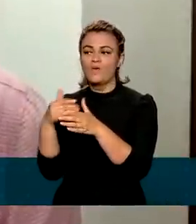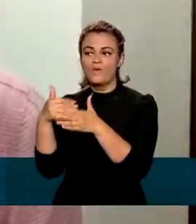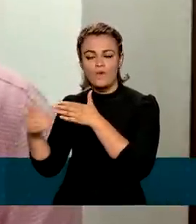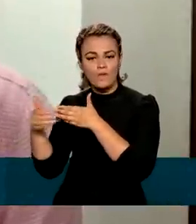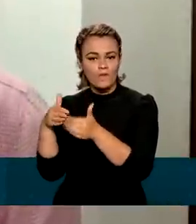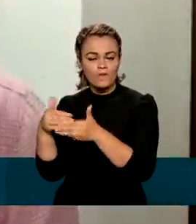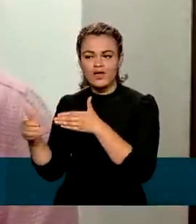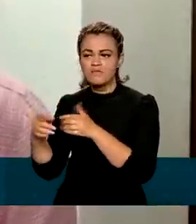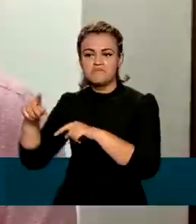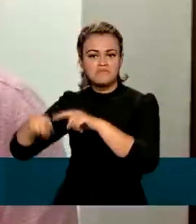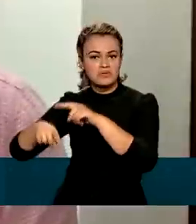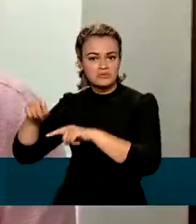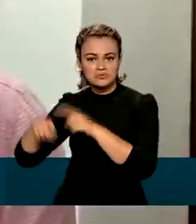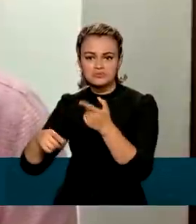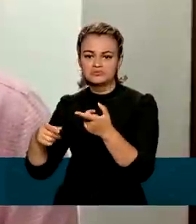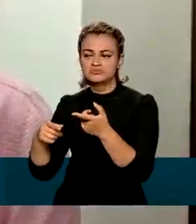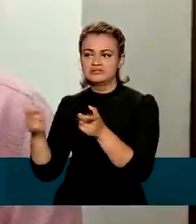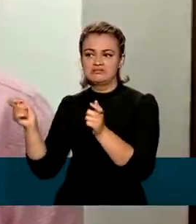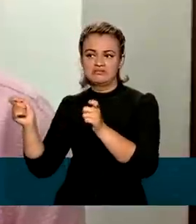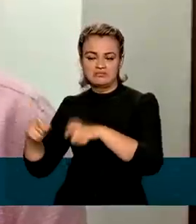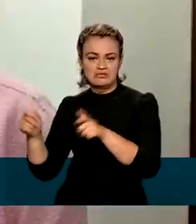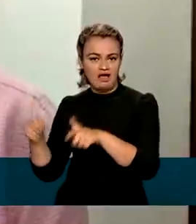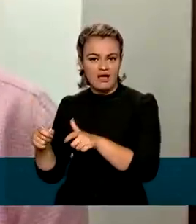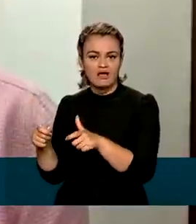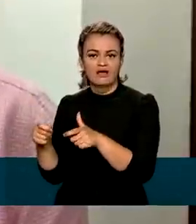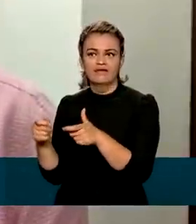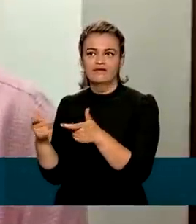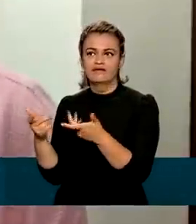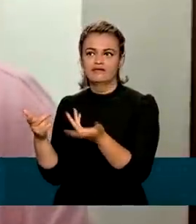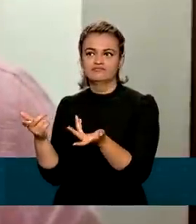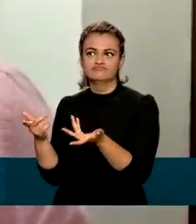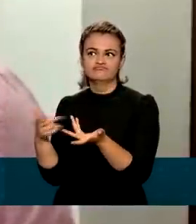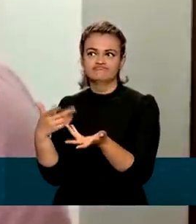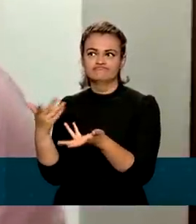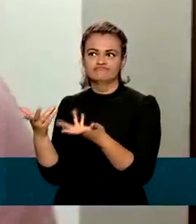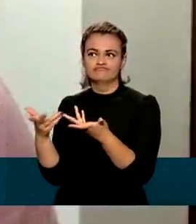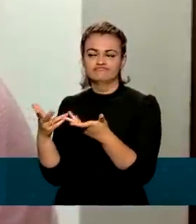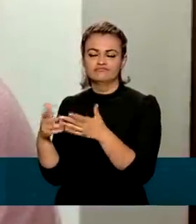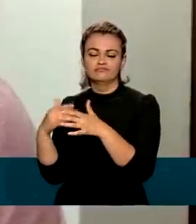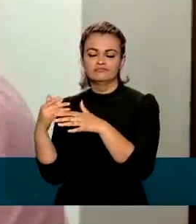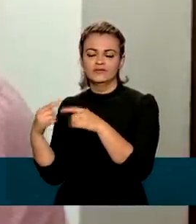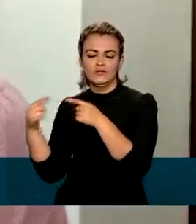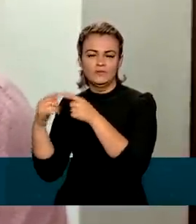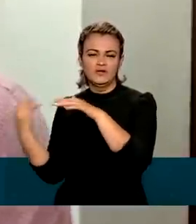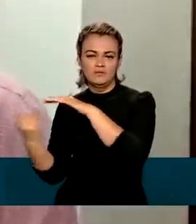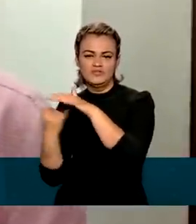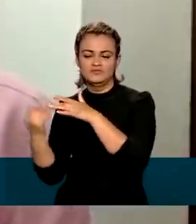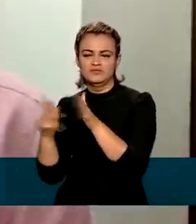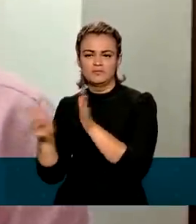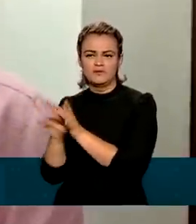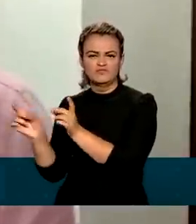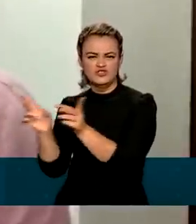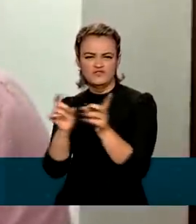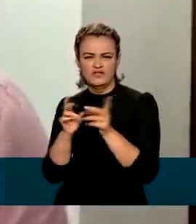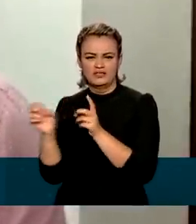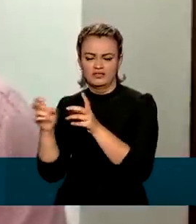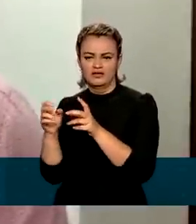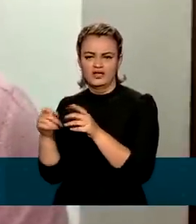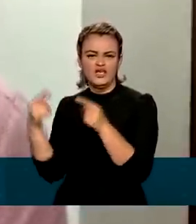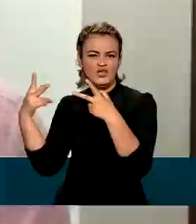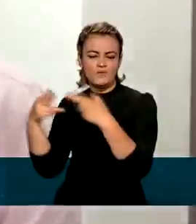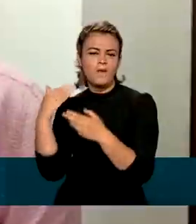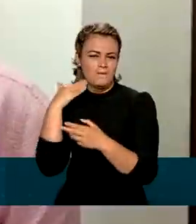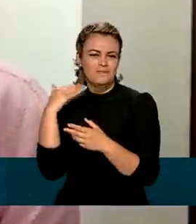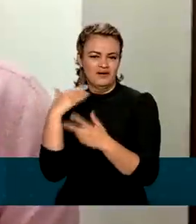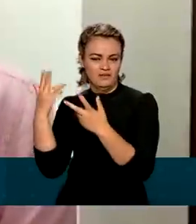qualquer produto que é permitido para uma grande instituição universal de varejo. Falo dos grandes bancos públicos